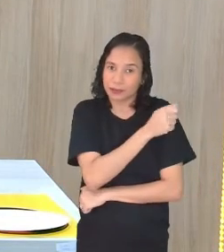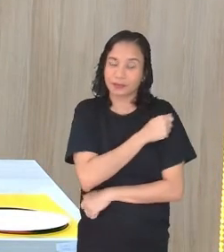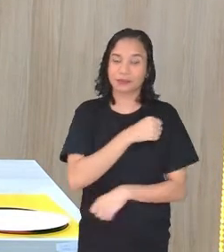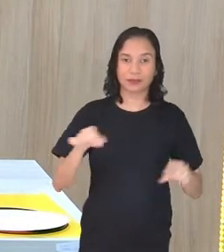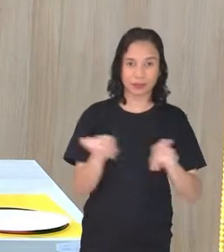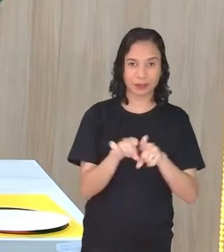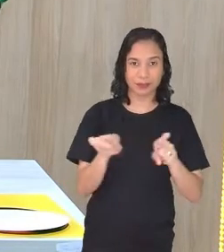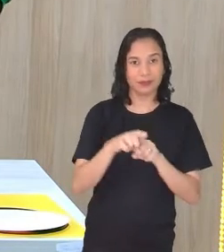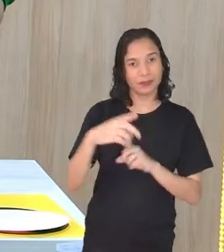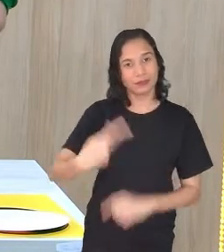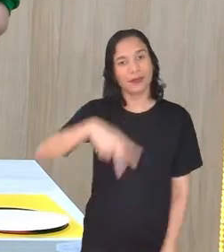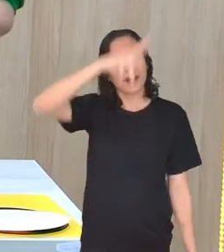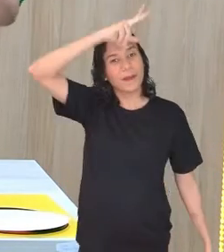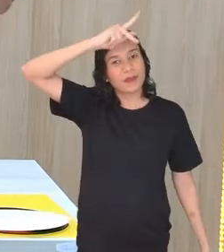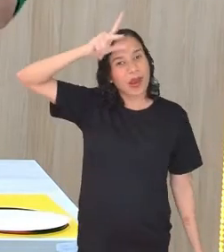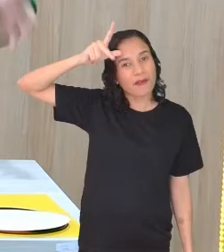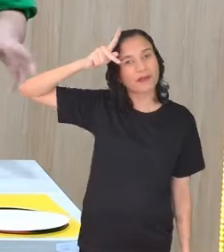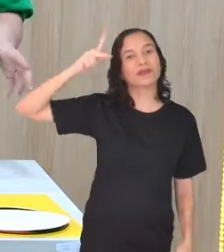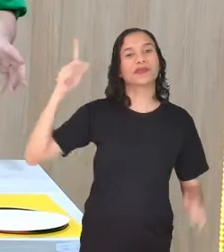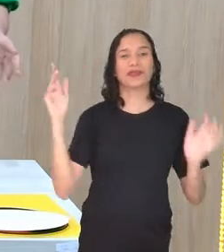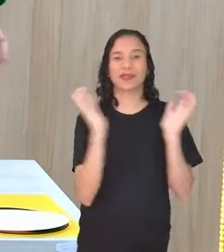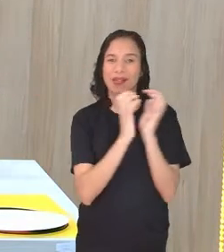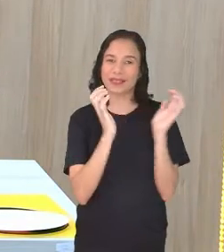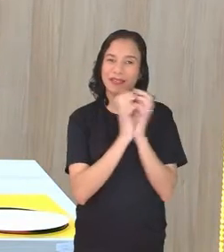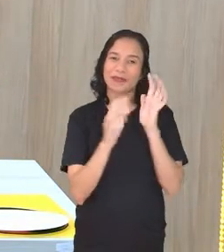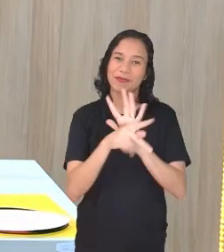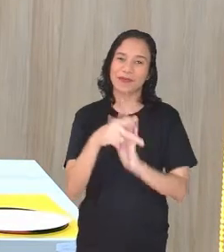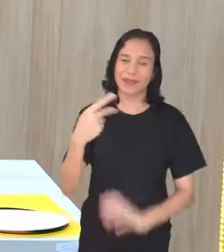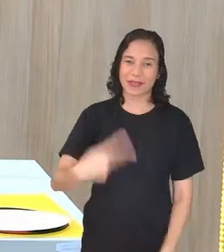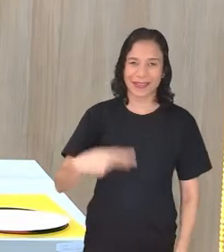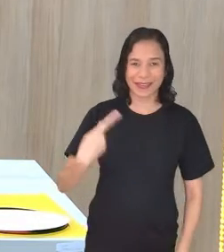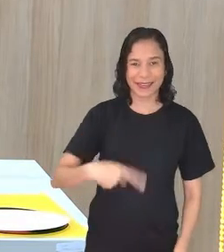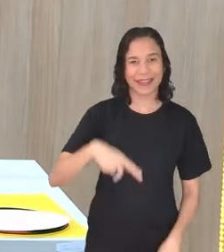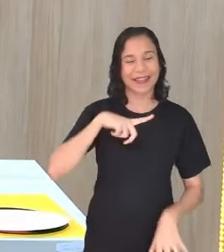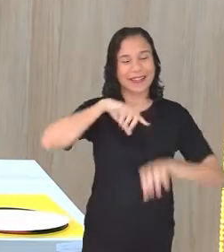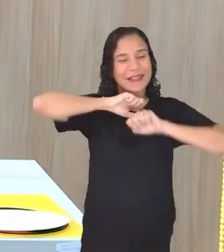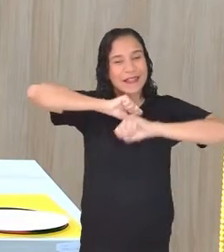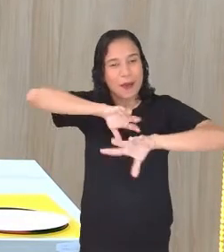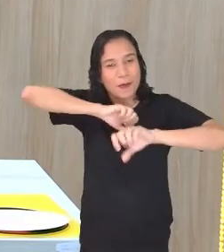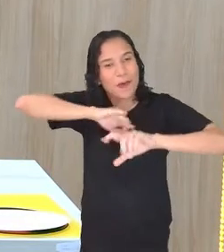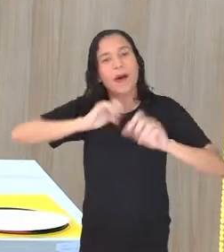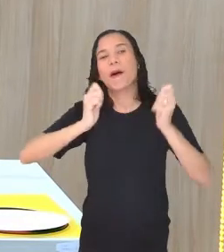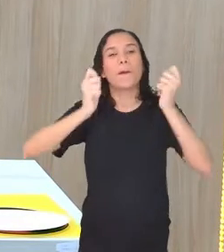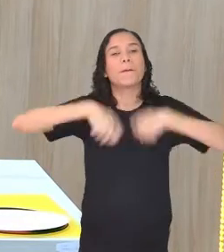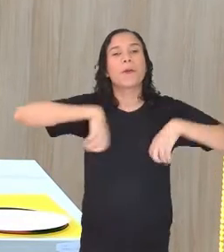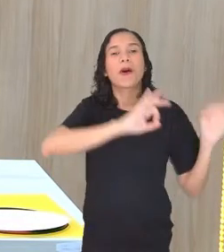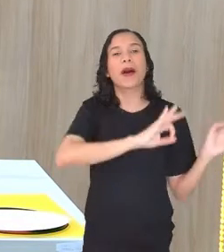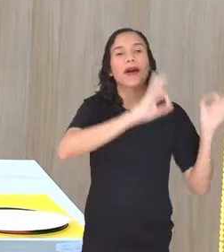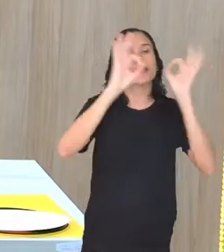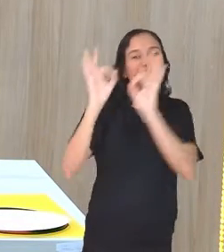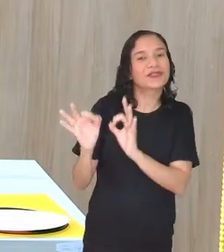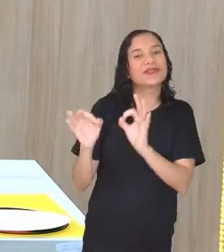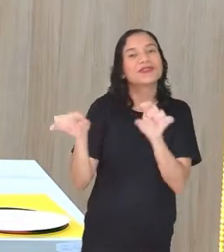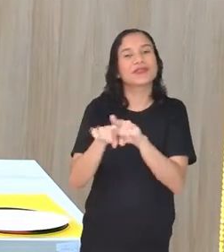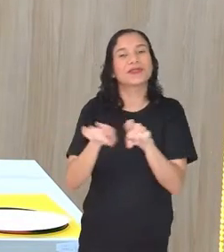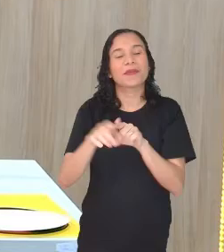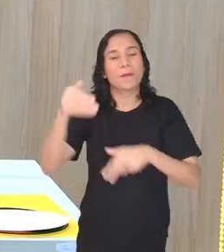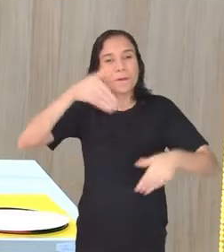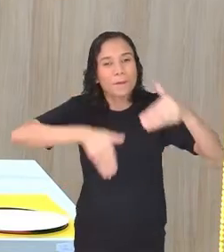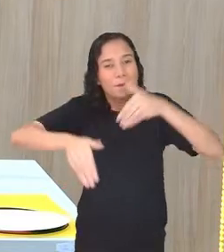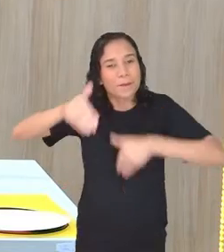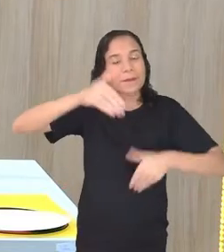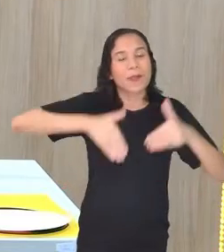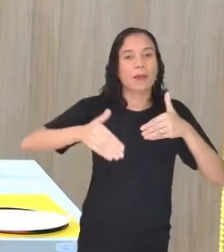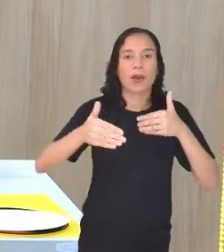da Prefeitura do Recife, da Rede Municipal do Recife de Educação, podem assistir e participar